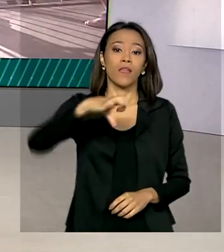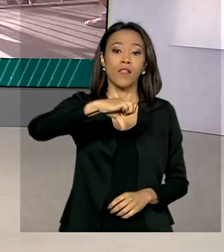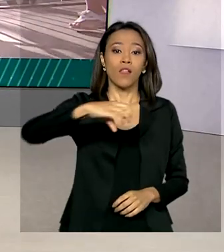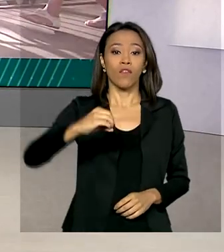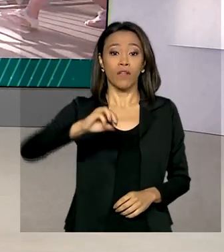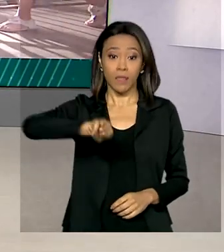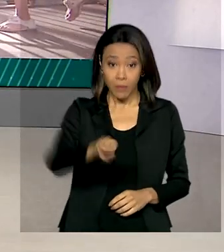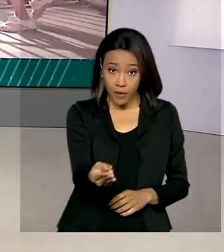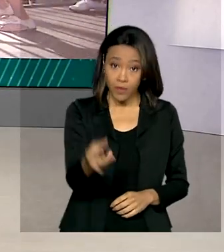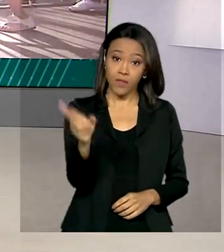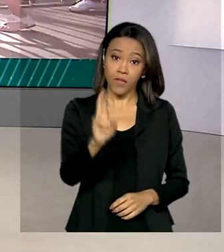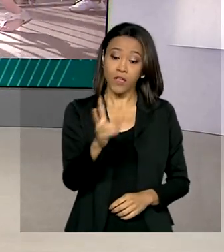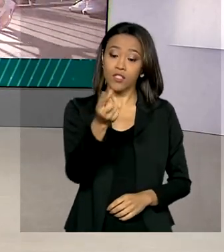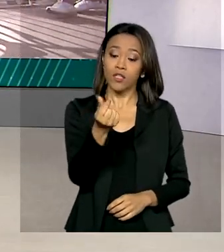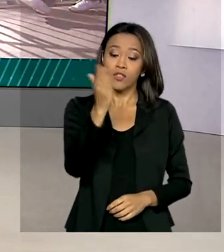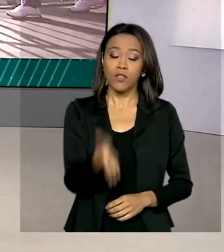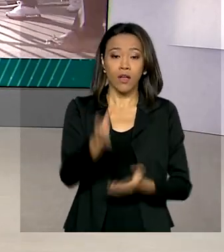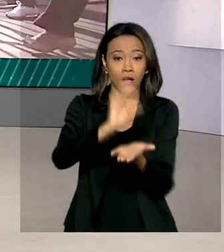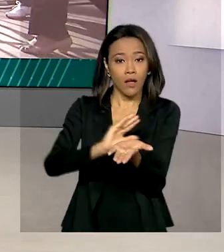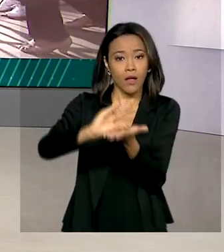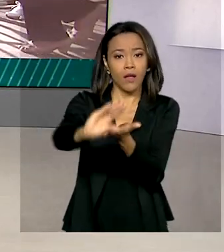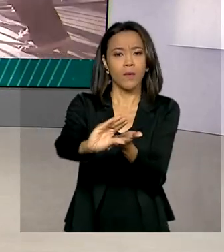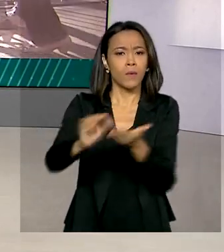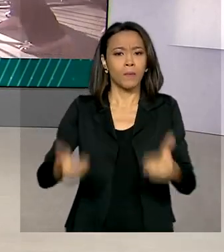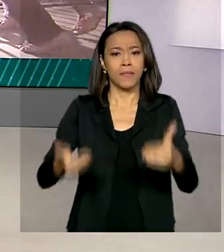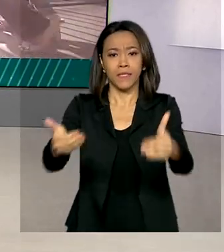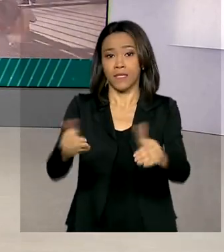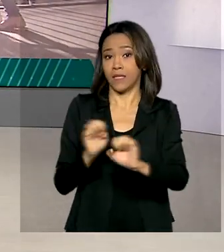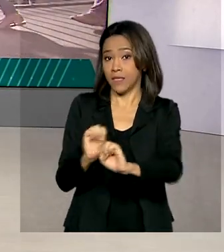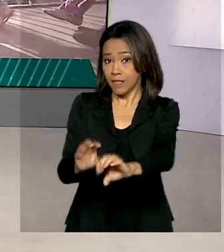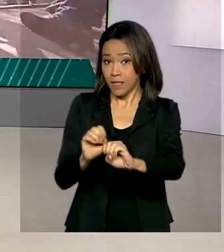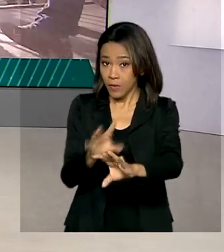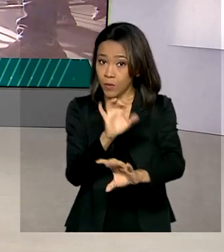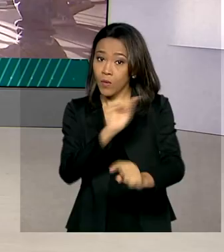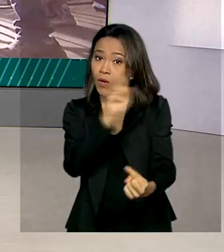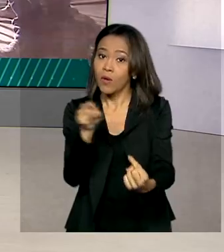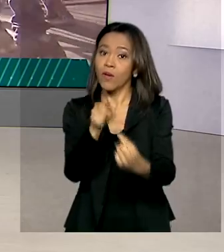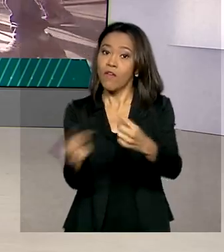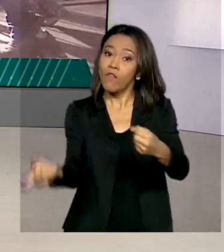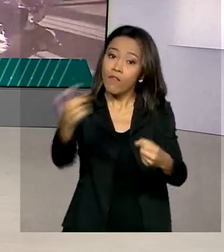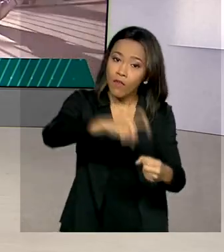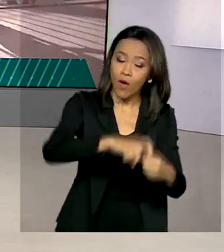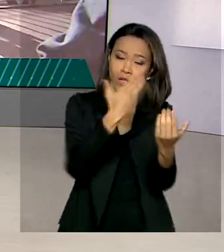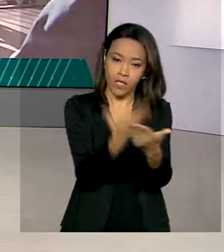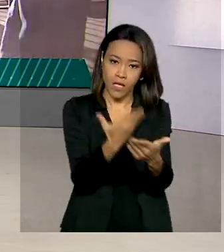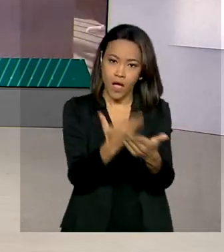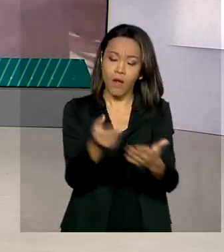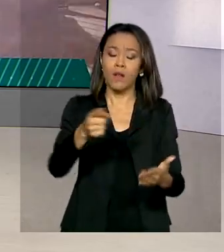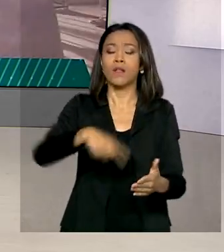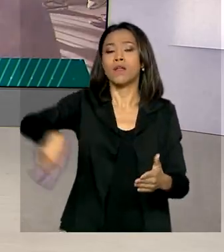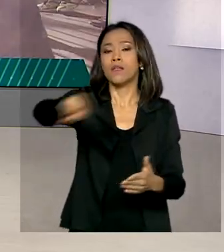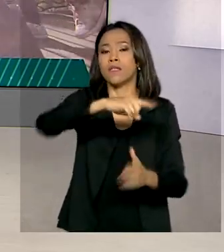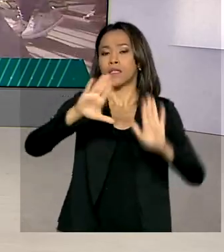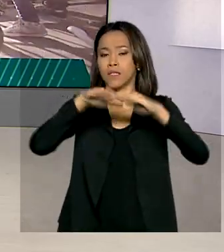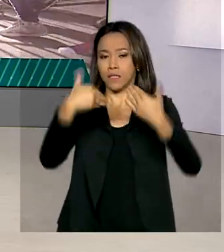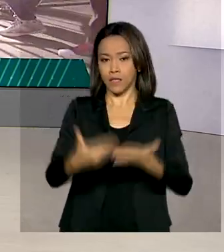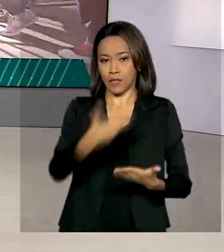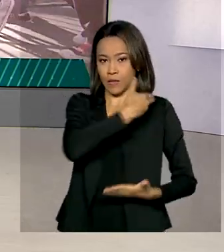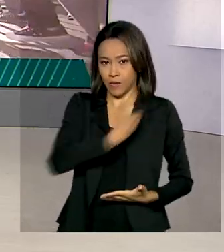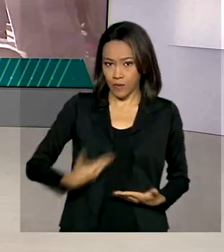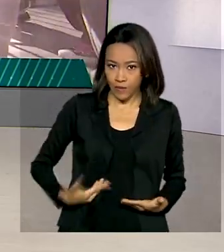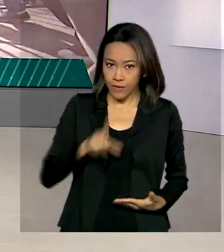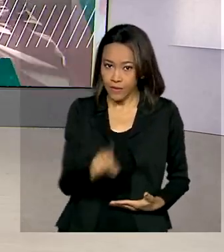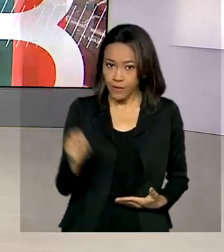liberados pelo Ministério da Educação para apoiar o retorno presencial seguro às aulas nas escolas públicas do ensino básico.